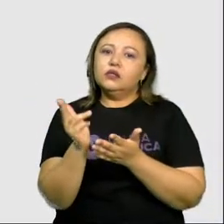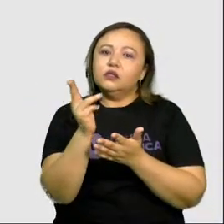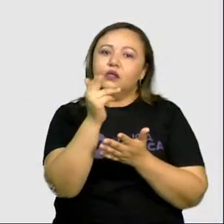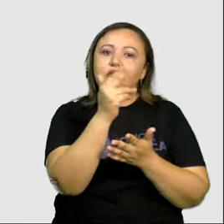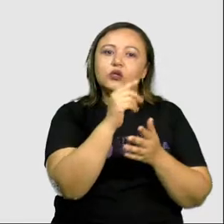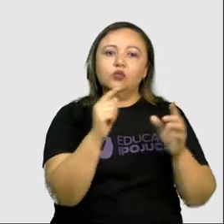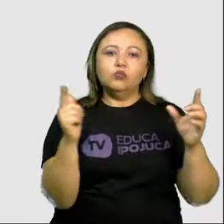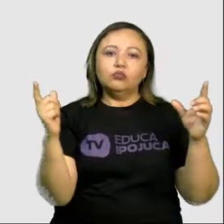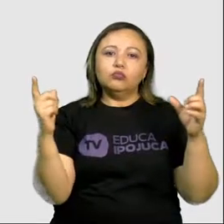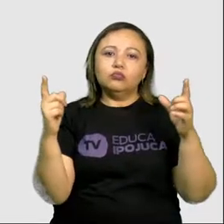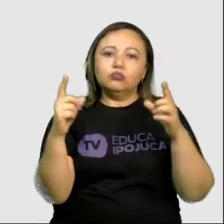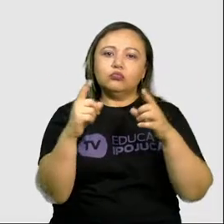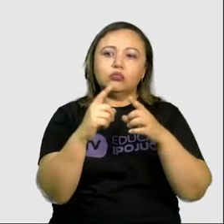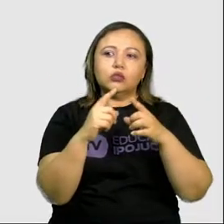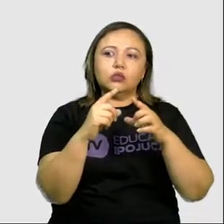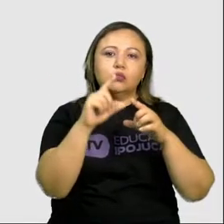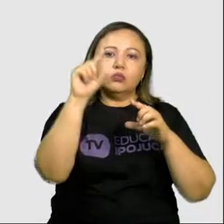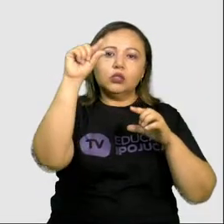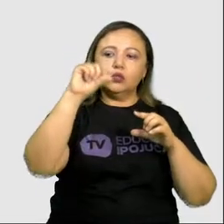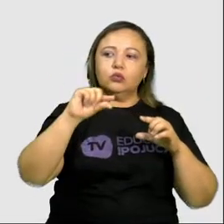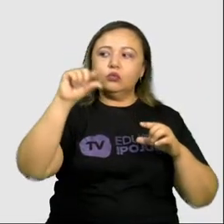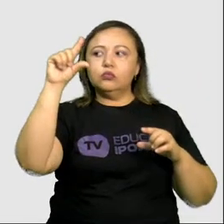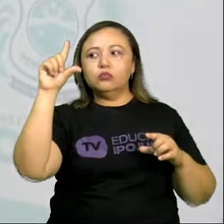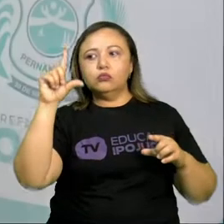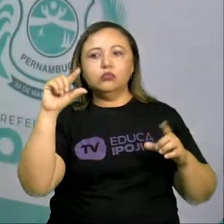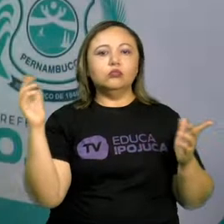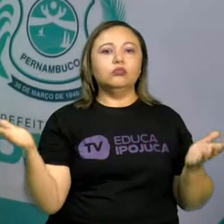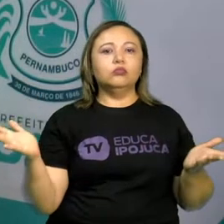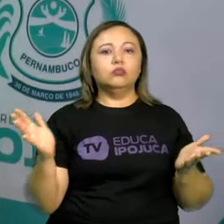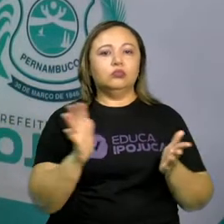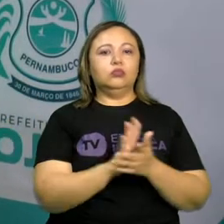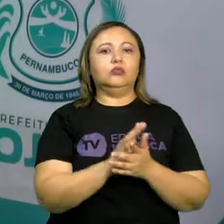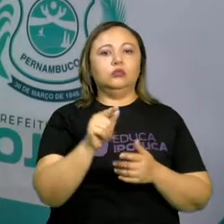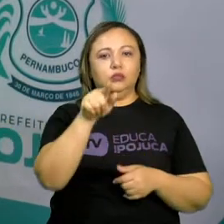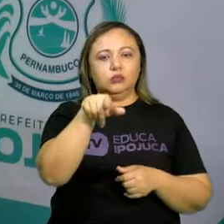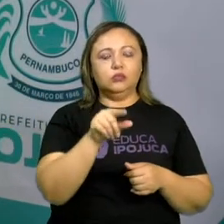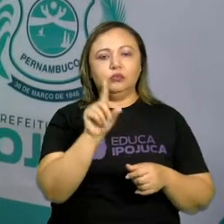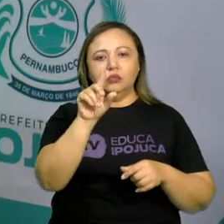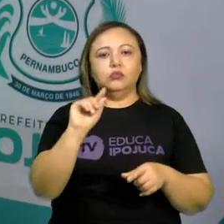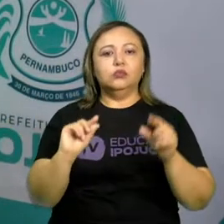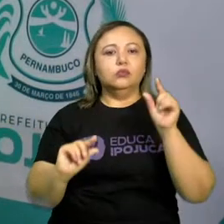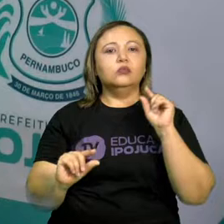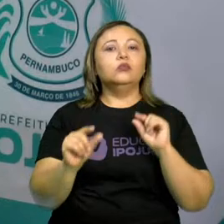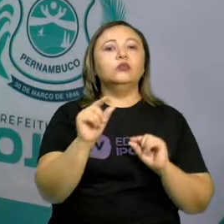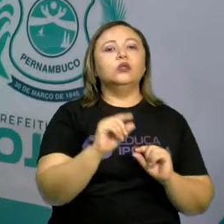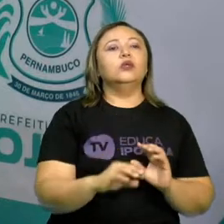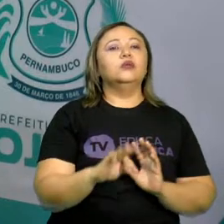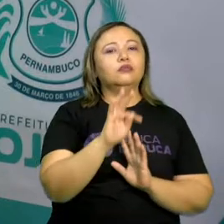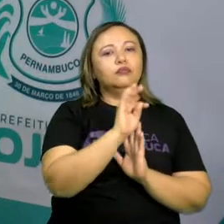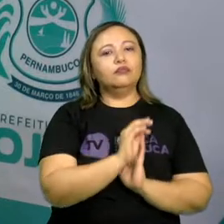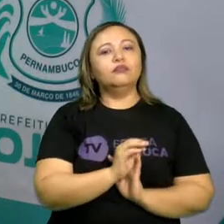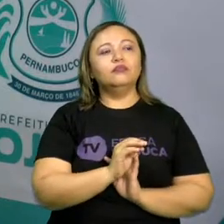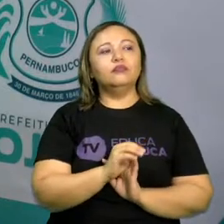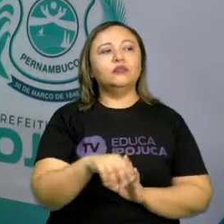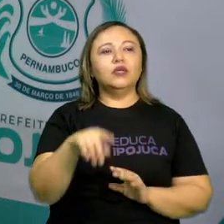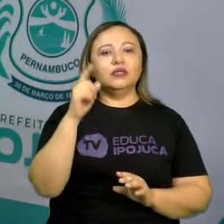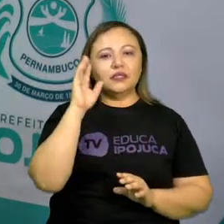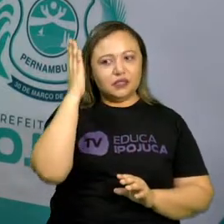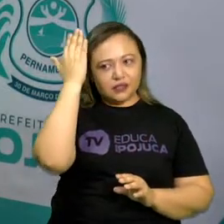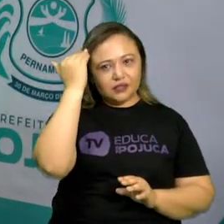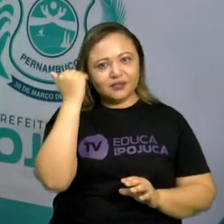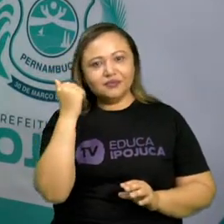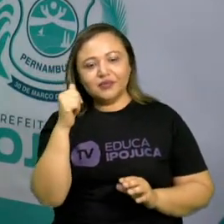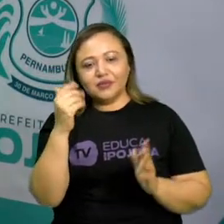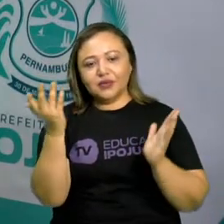tamanhos. Olha que texto legal, né? Então, daqui dá pra gente